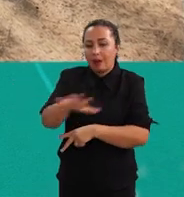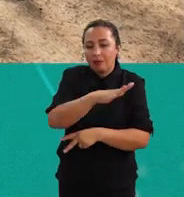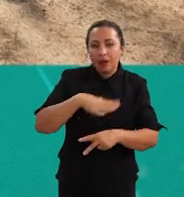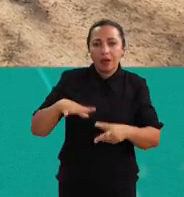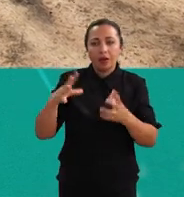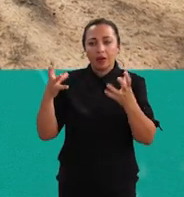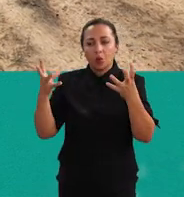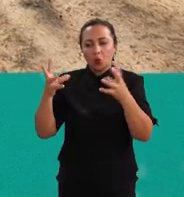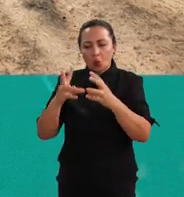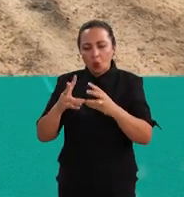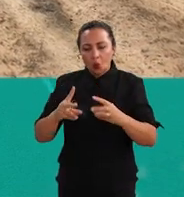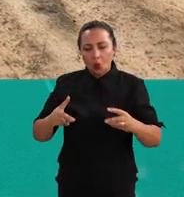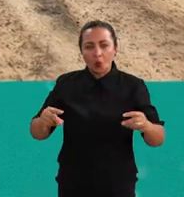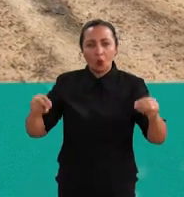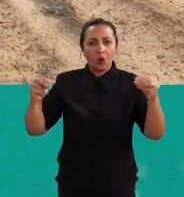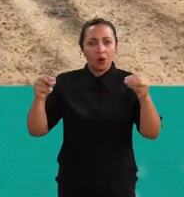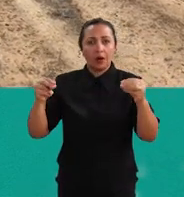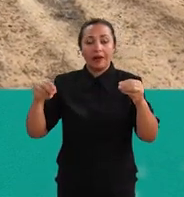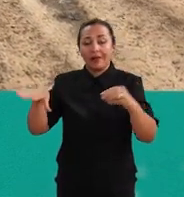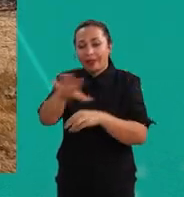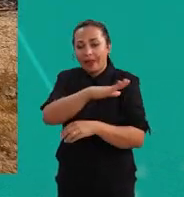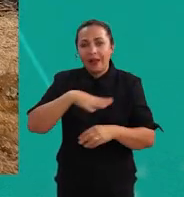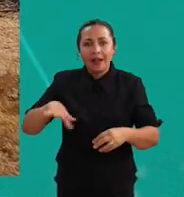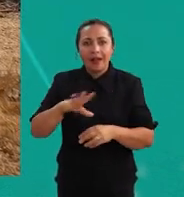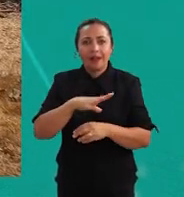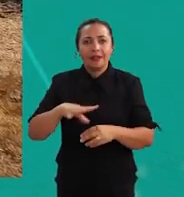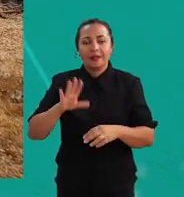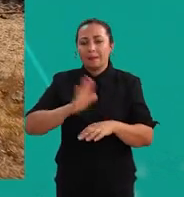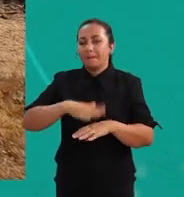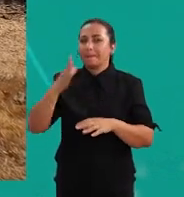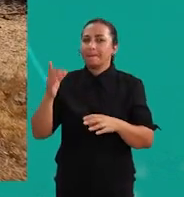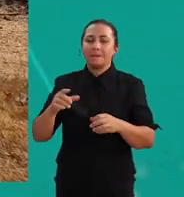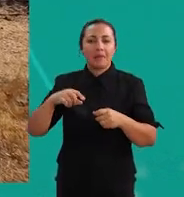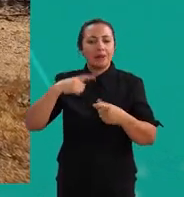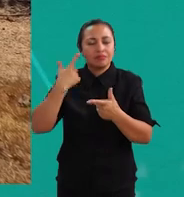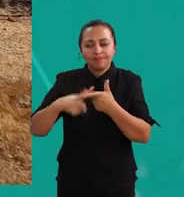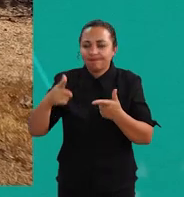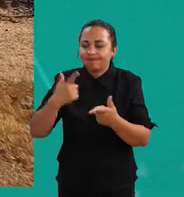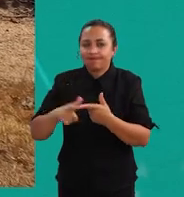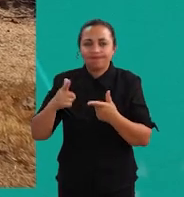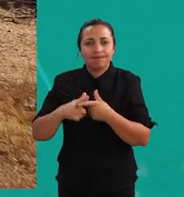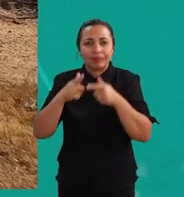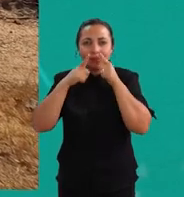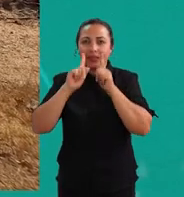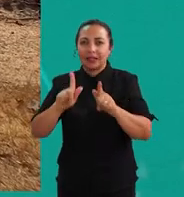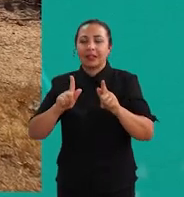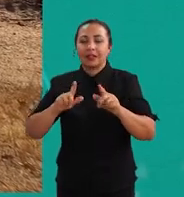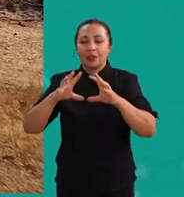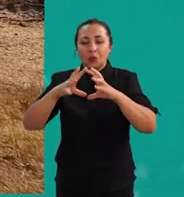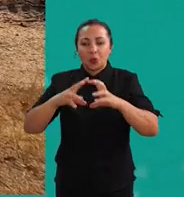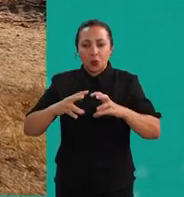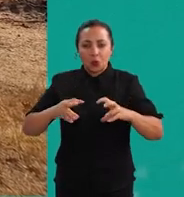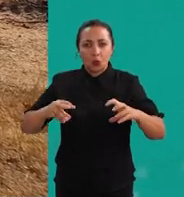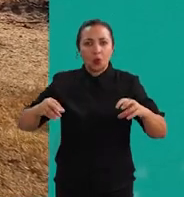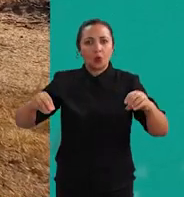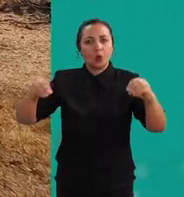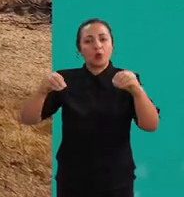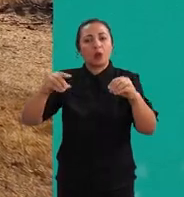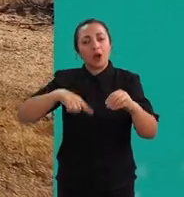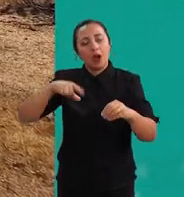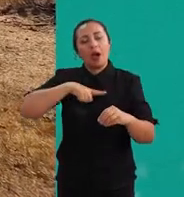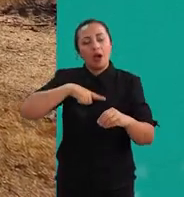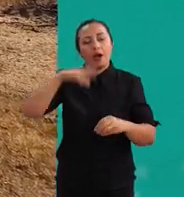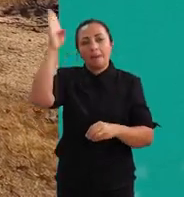a uma área de desertificação no município de Irá o Suba. Aquela área, ela é uma das áreas mais críticas em processo de